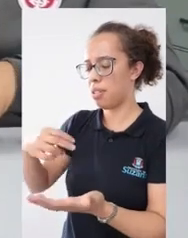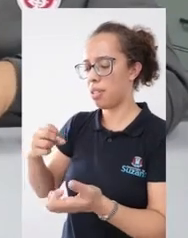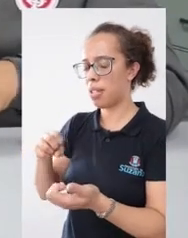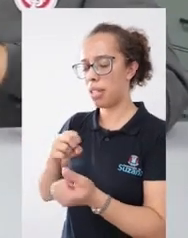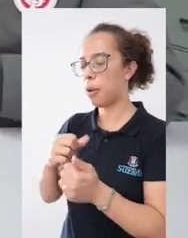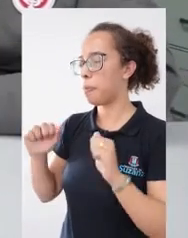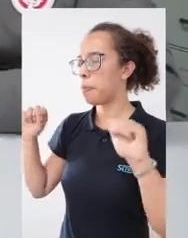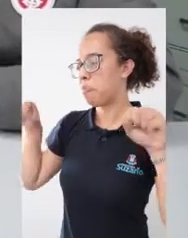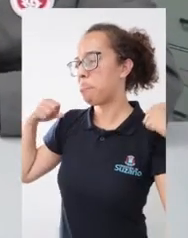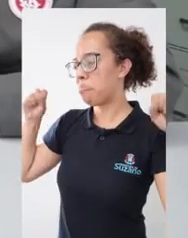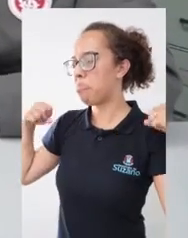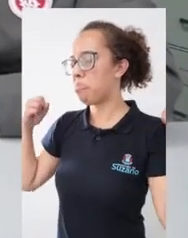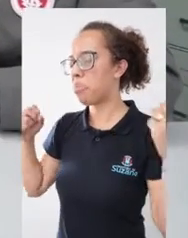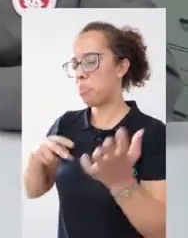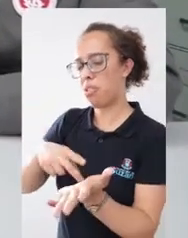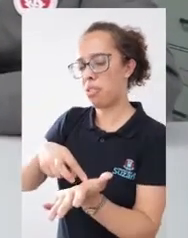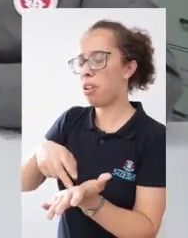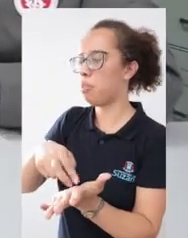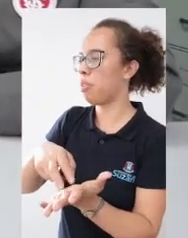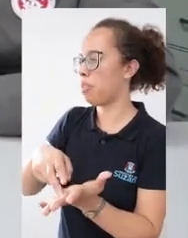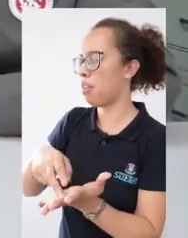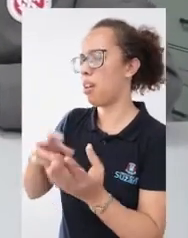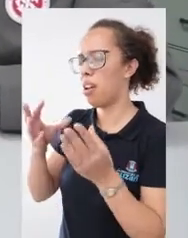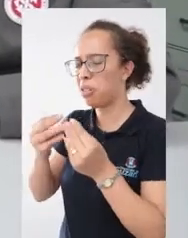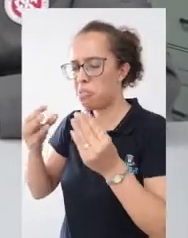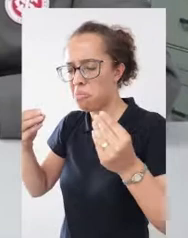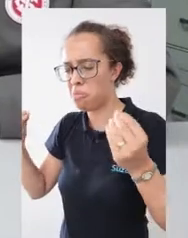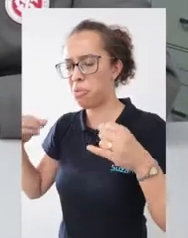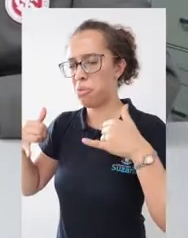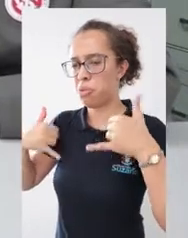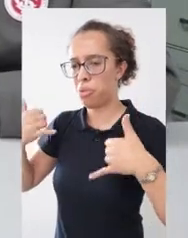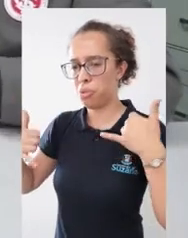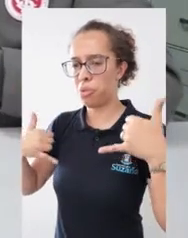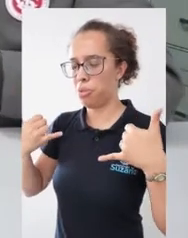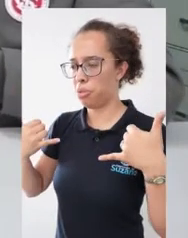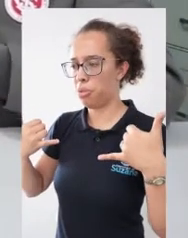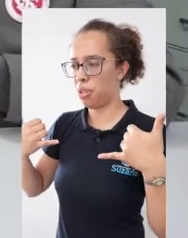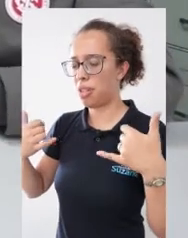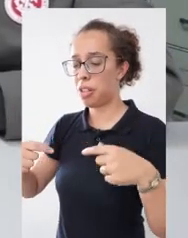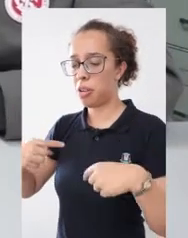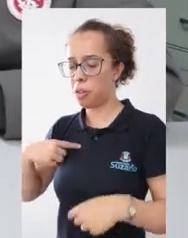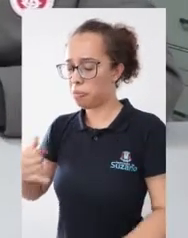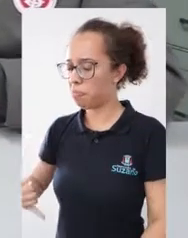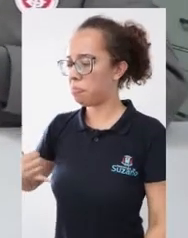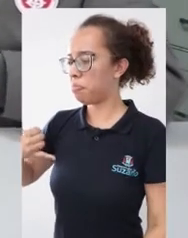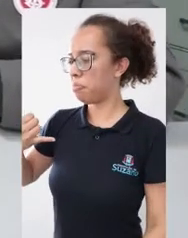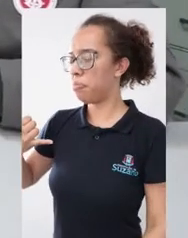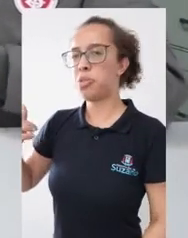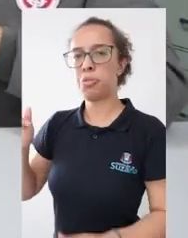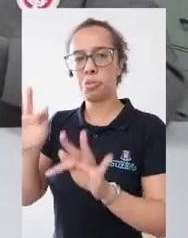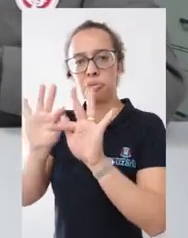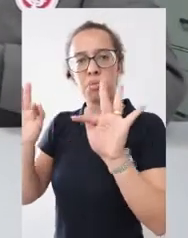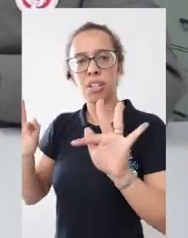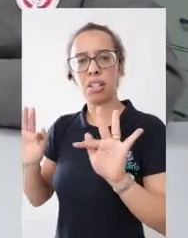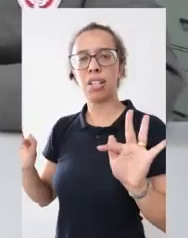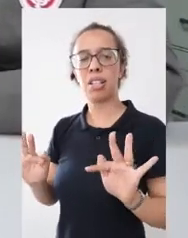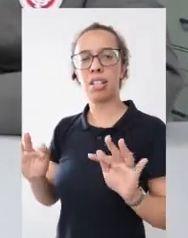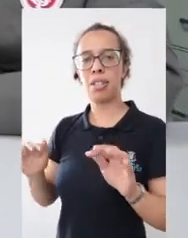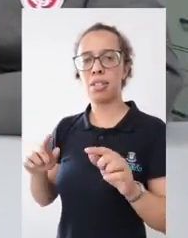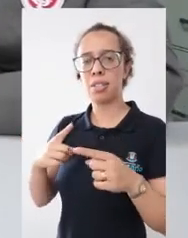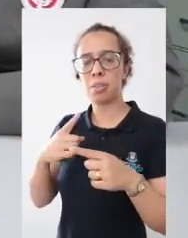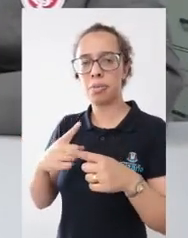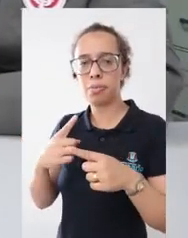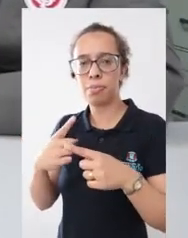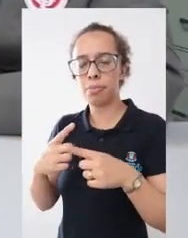Academia War Livre, Caminhada, enfim, estão fazendo várias atividades e isso nos deixa muito orgulhoso. Eu falo para eles que nosso trabalho